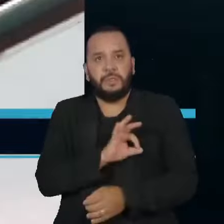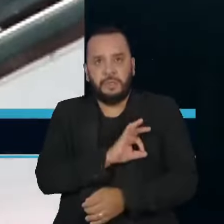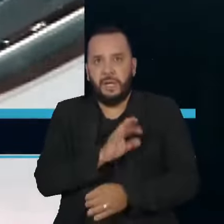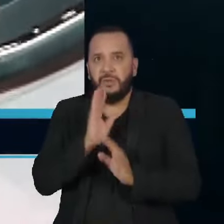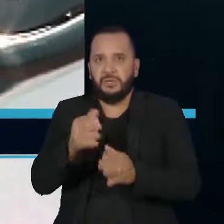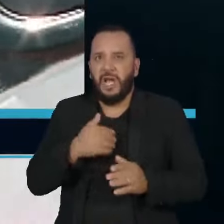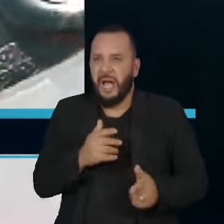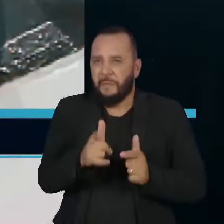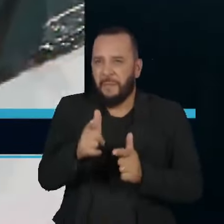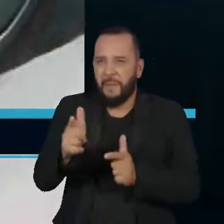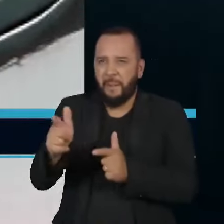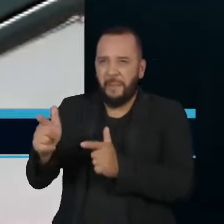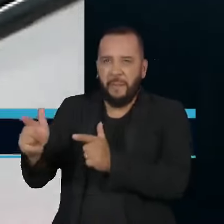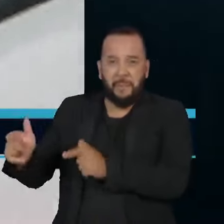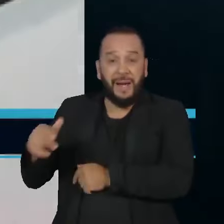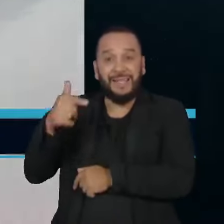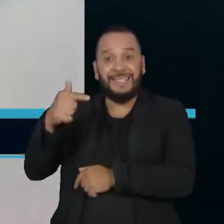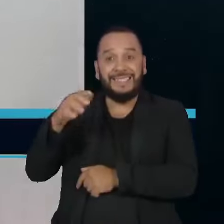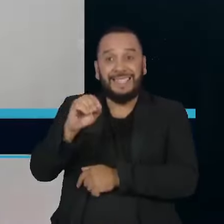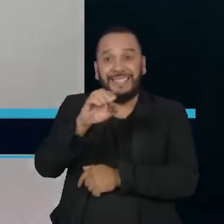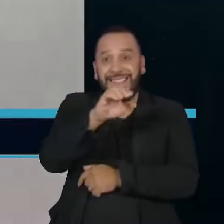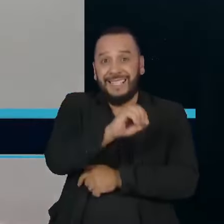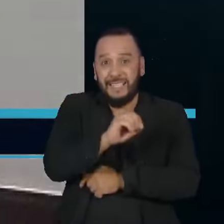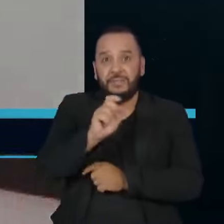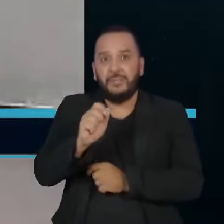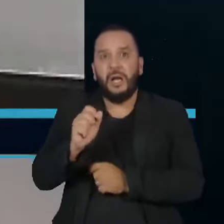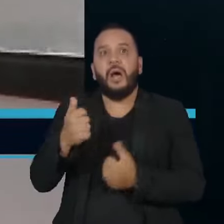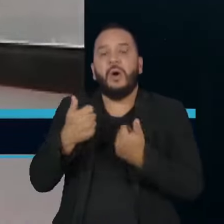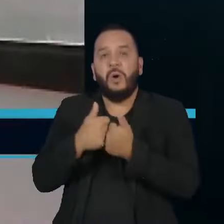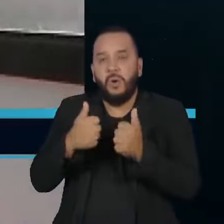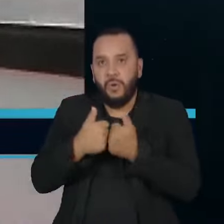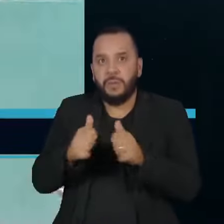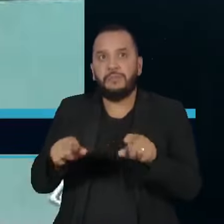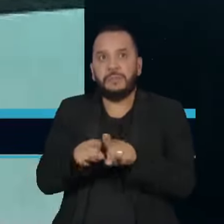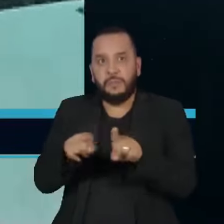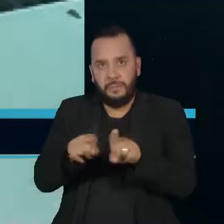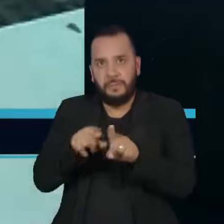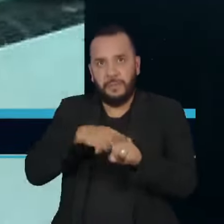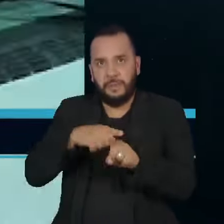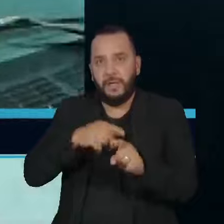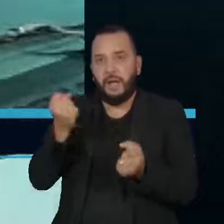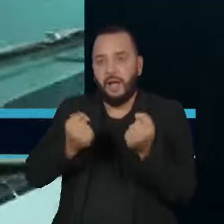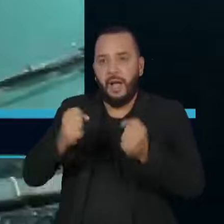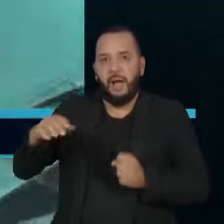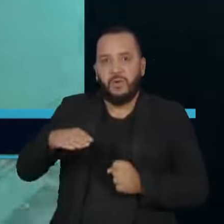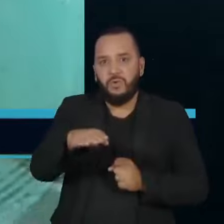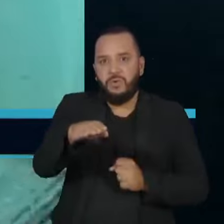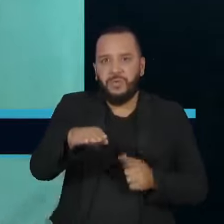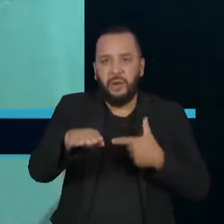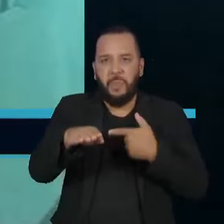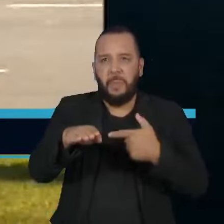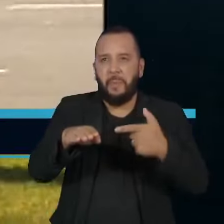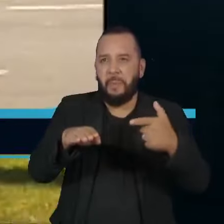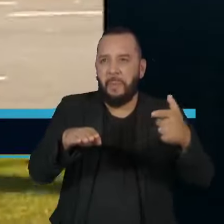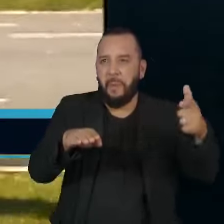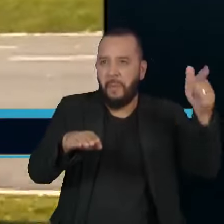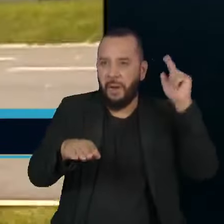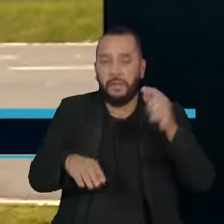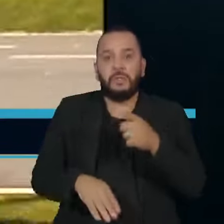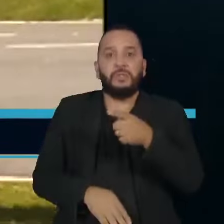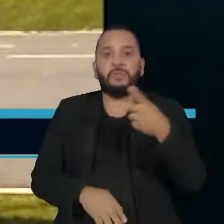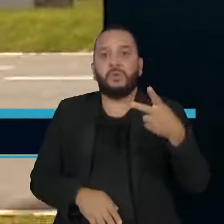disparos contra um ônibus e duas picapes numa praça de pedágio. Doze pessoas morreram no local.